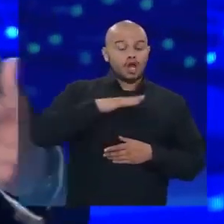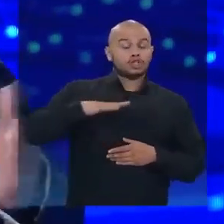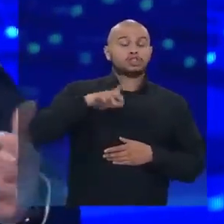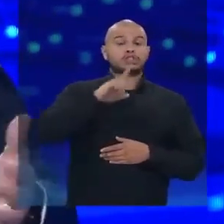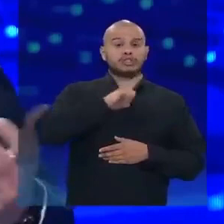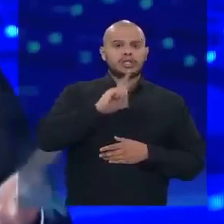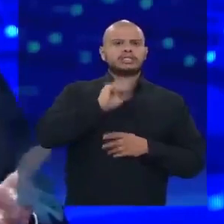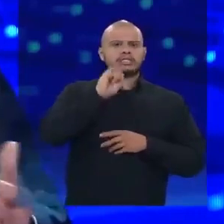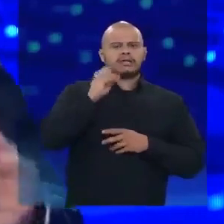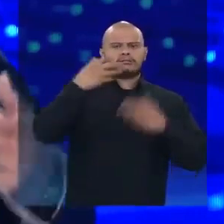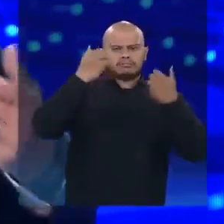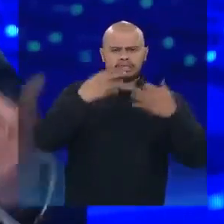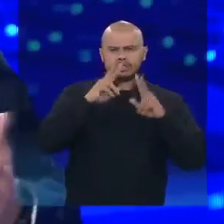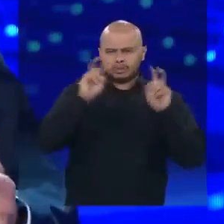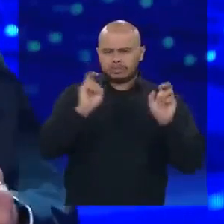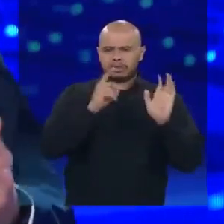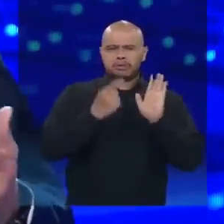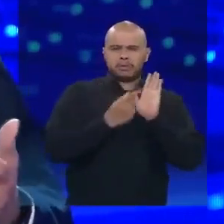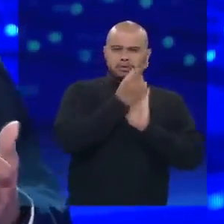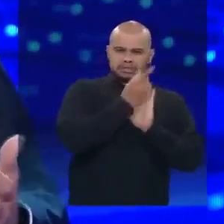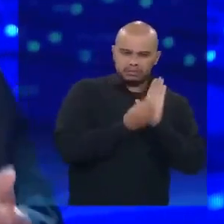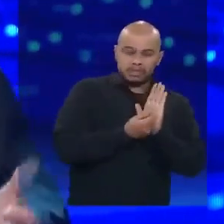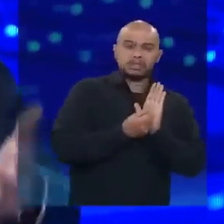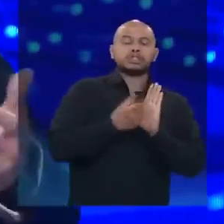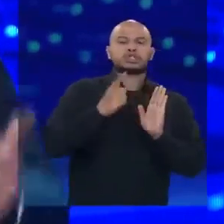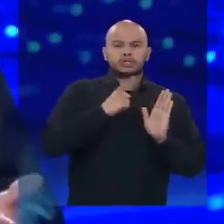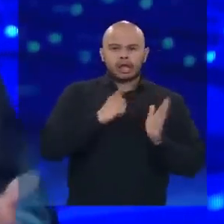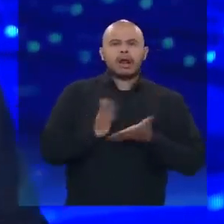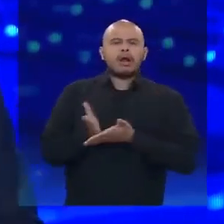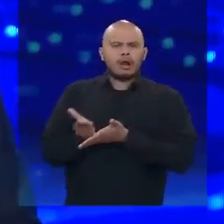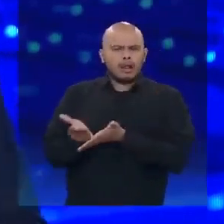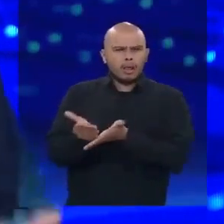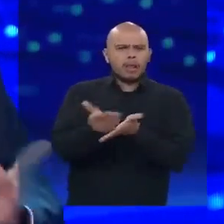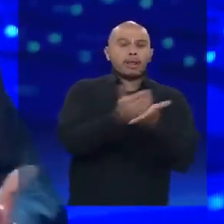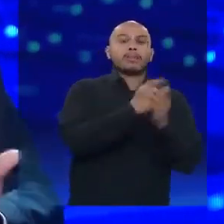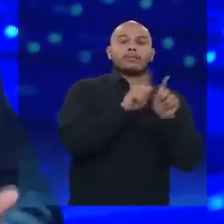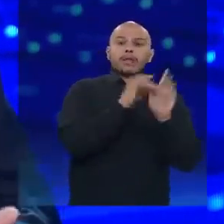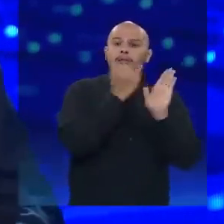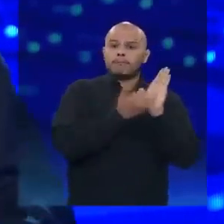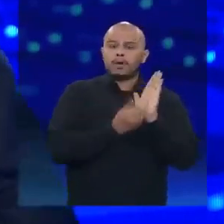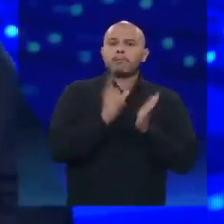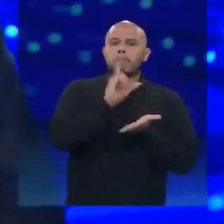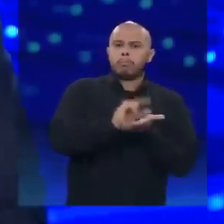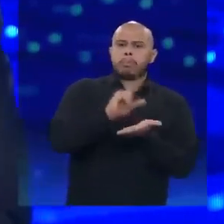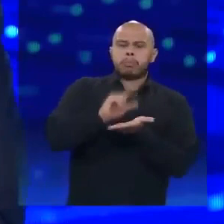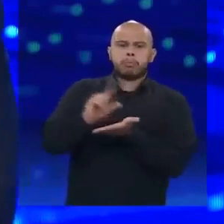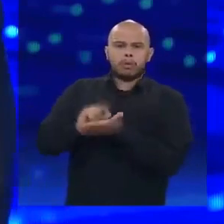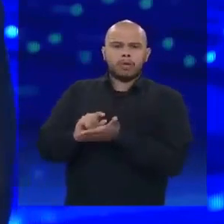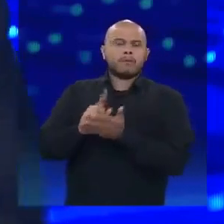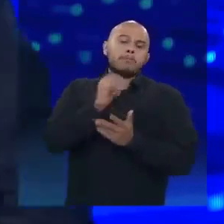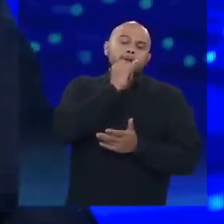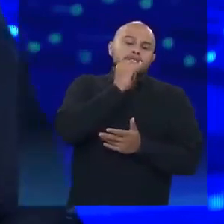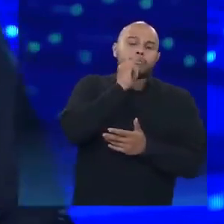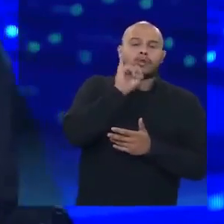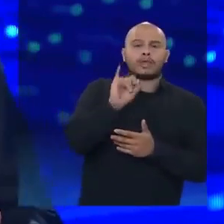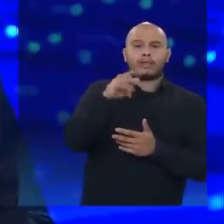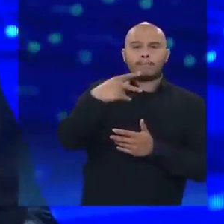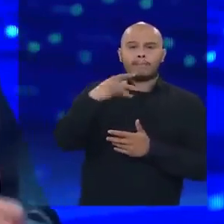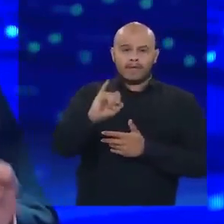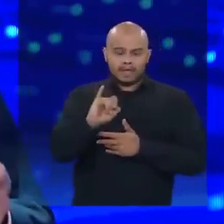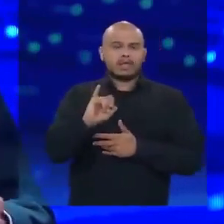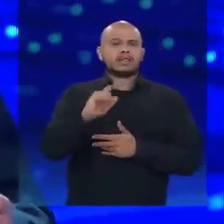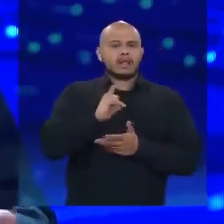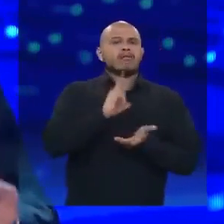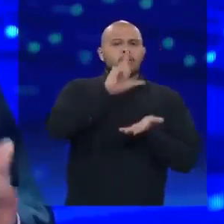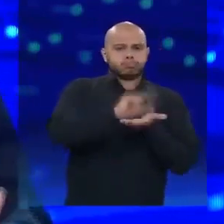quando se fala do orçamento como um todo, aumentando a arrecadação, diminuindo o imposto. Como diminuímos o IPI por decreto? Como